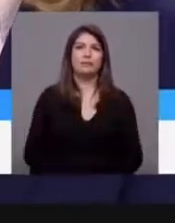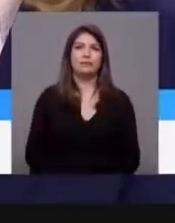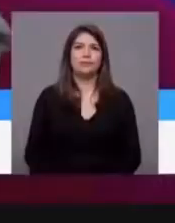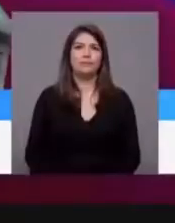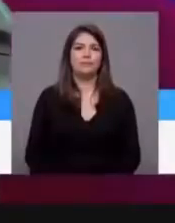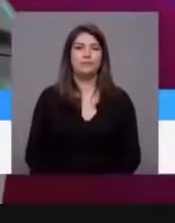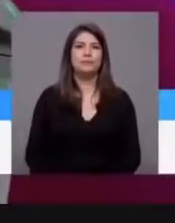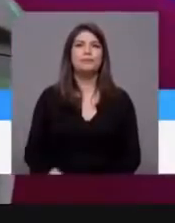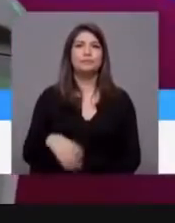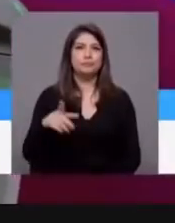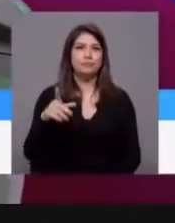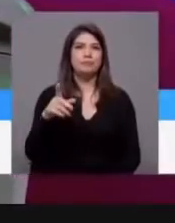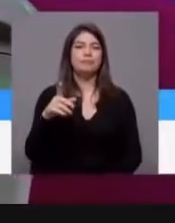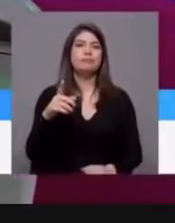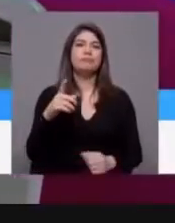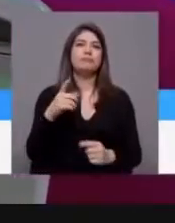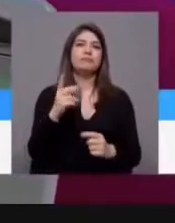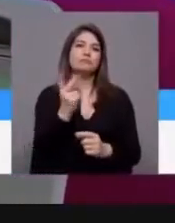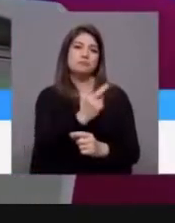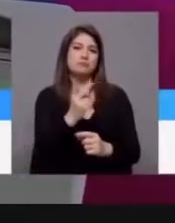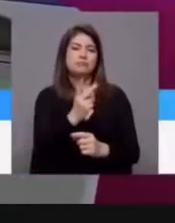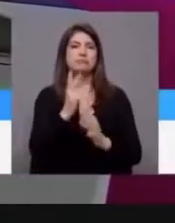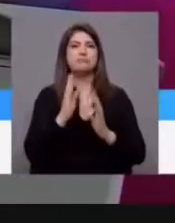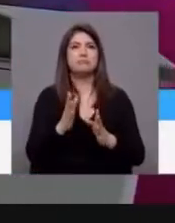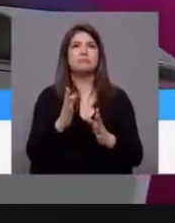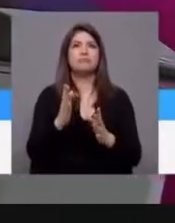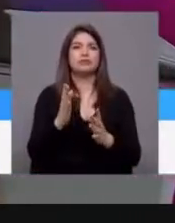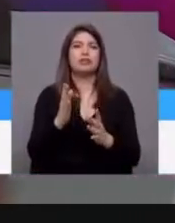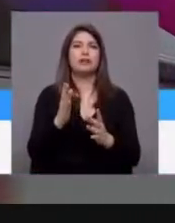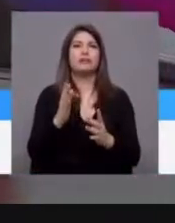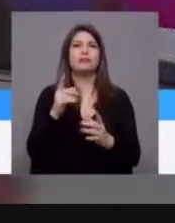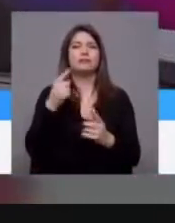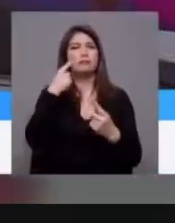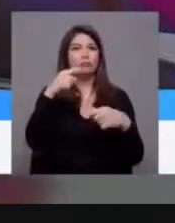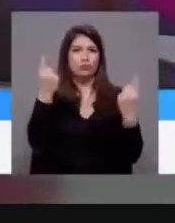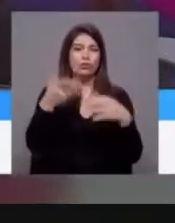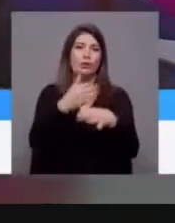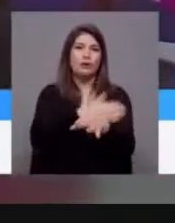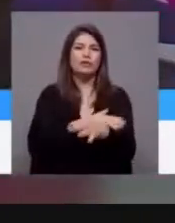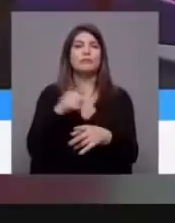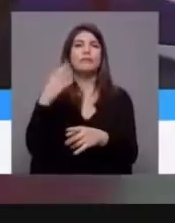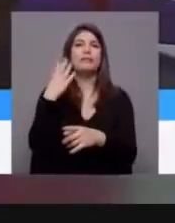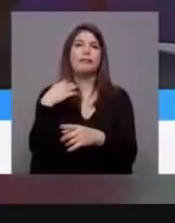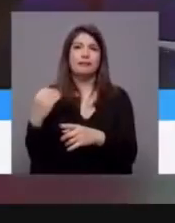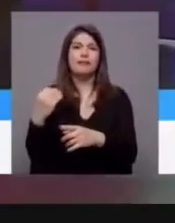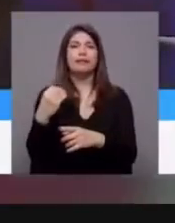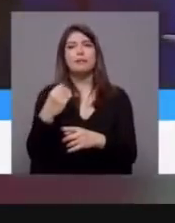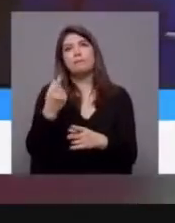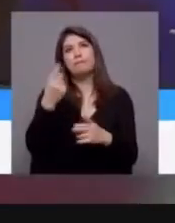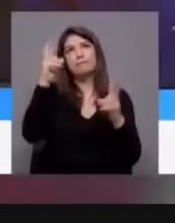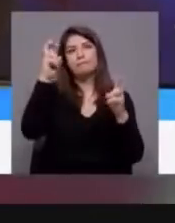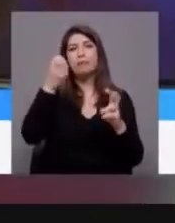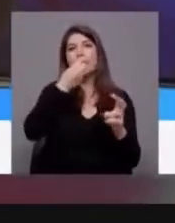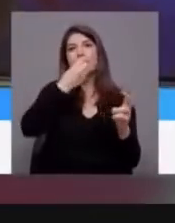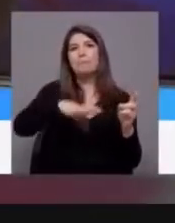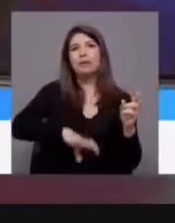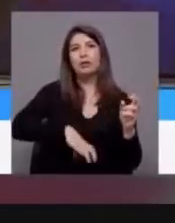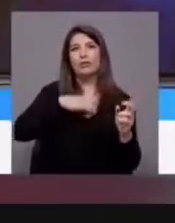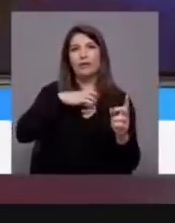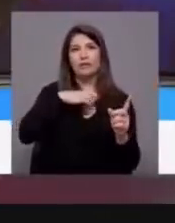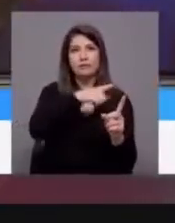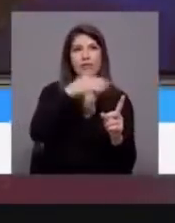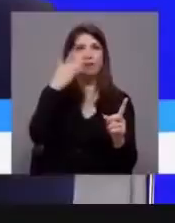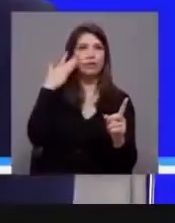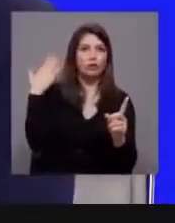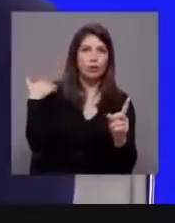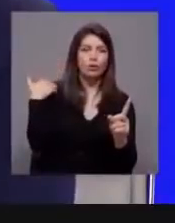porque ambos já manifestaram isso em outros debates e publicamente, quando é que perdeu a confiança em António Costa e passou a fazer aquilo que ouvimos aqui a dizer, a